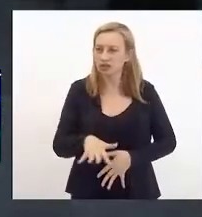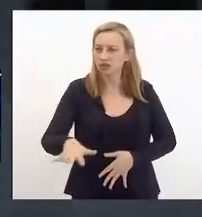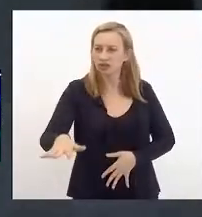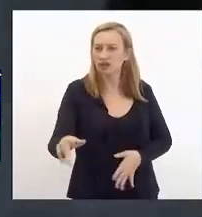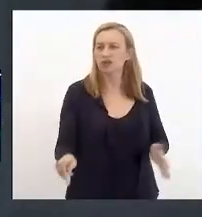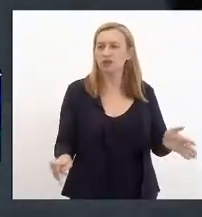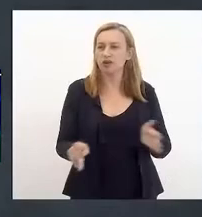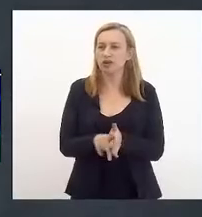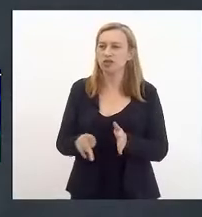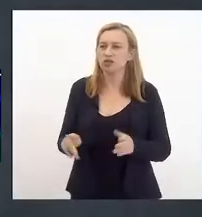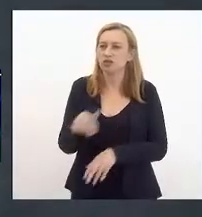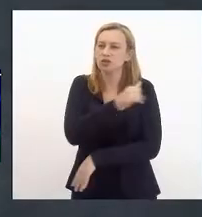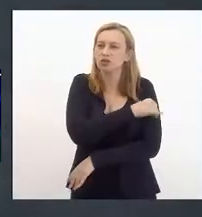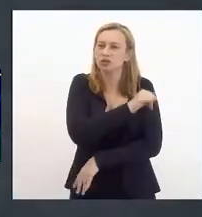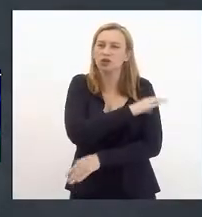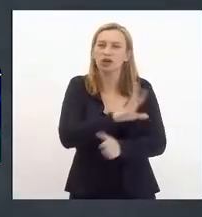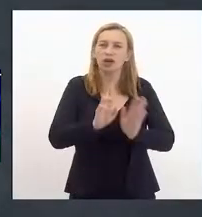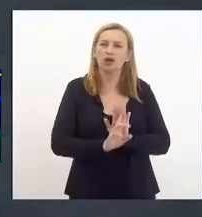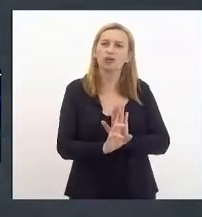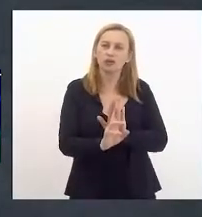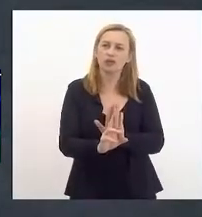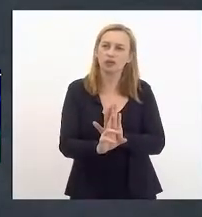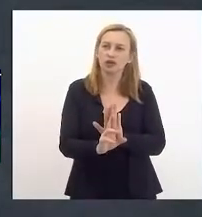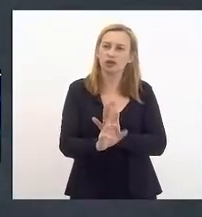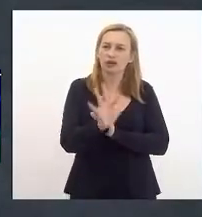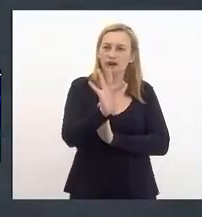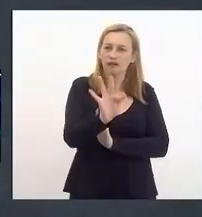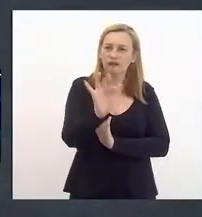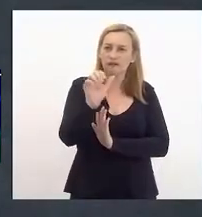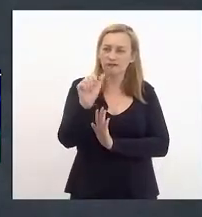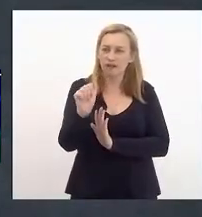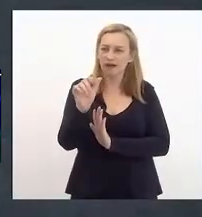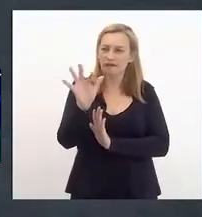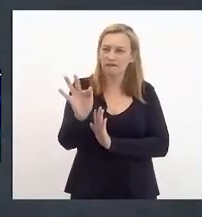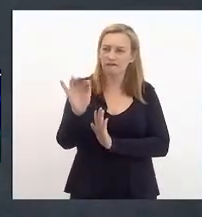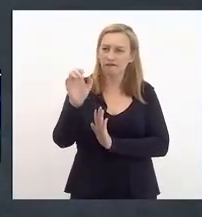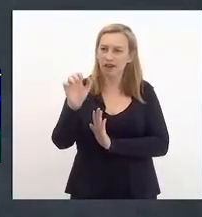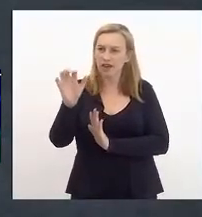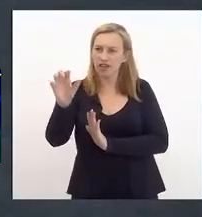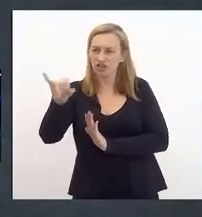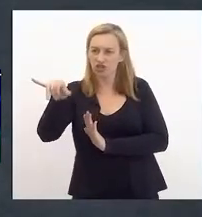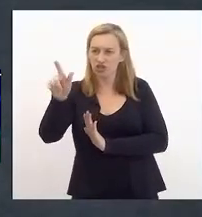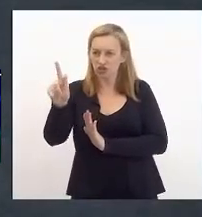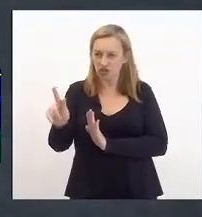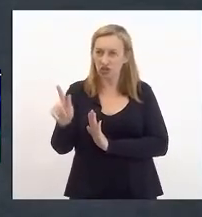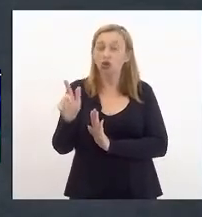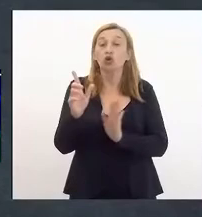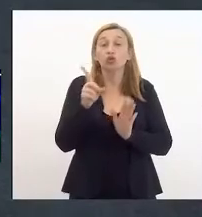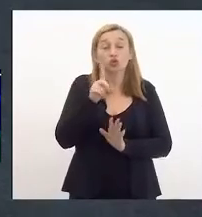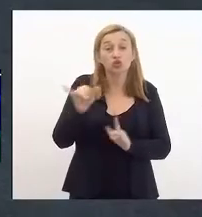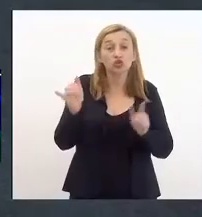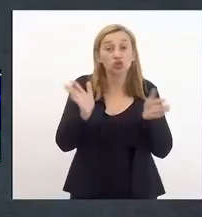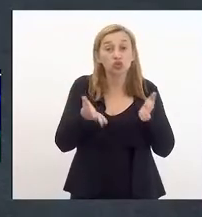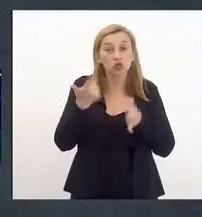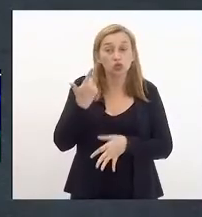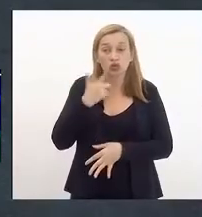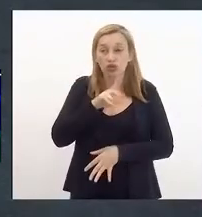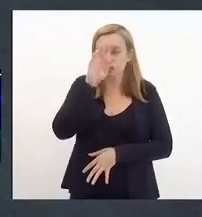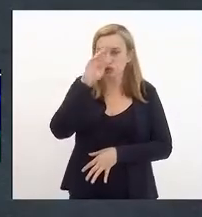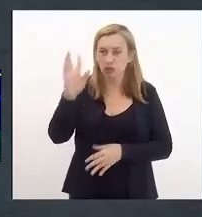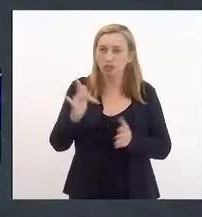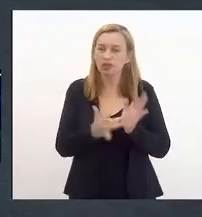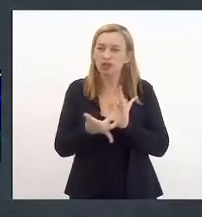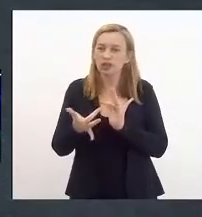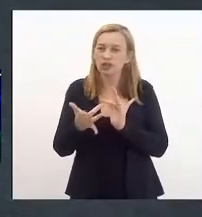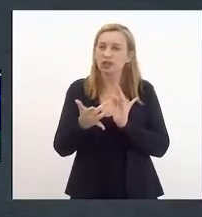Rio de Janeiro, representadas pela FAFERG. Então, no dia de hoje, que a gente conseguiu, senhor presidente, inclusive,